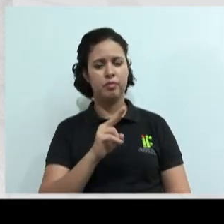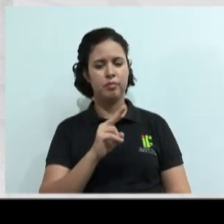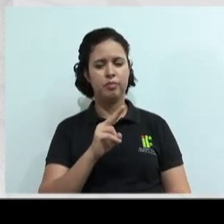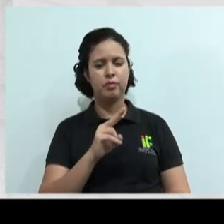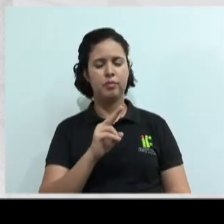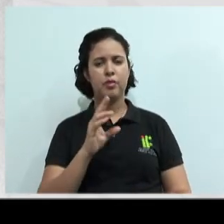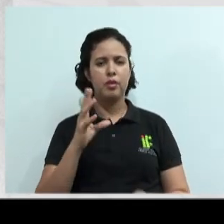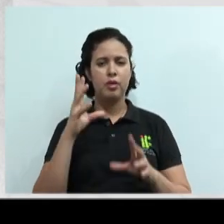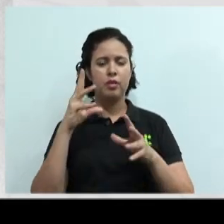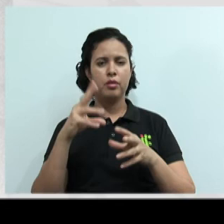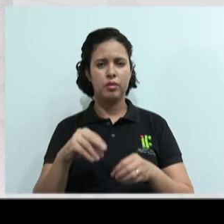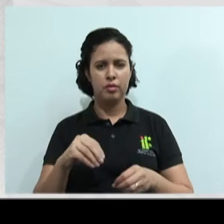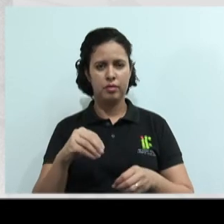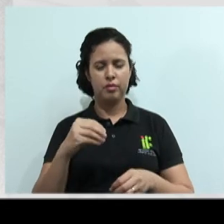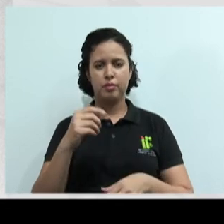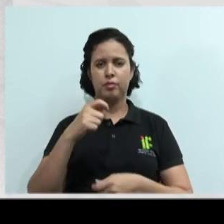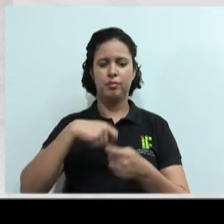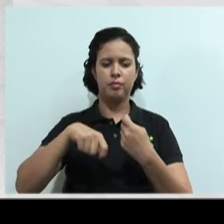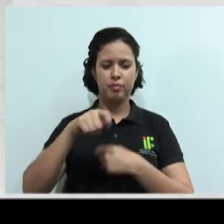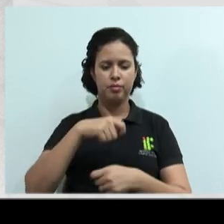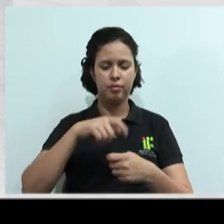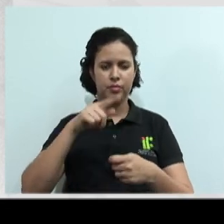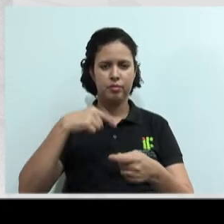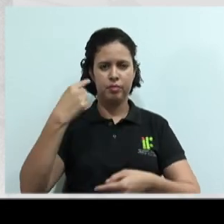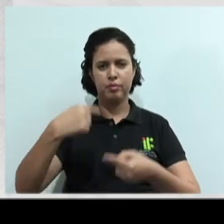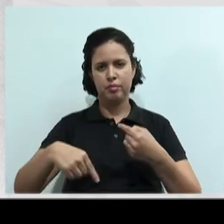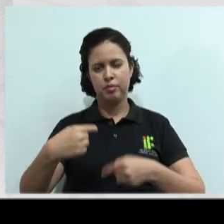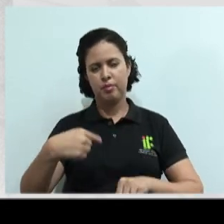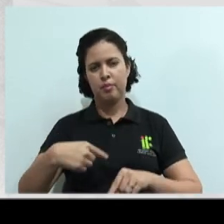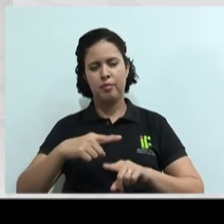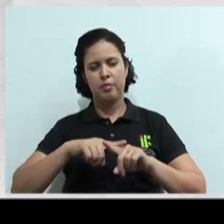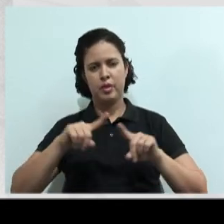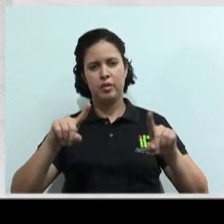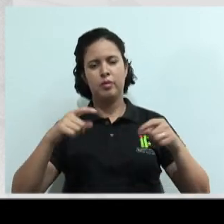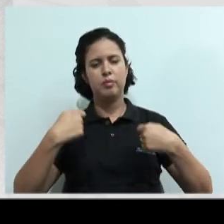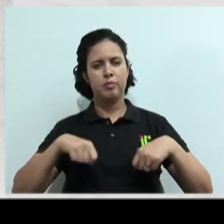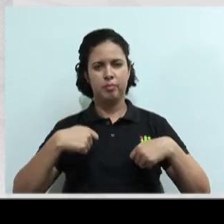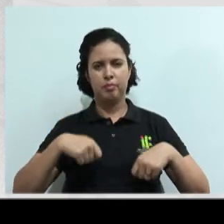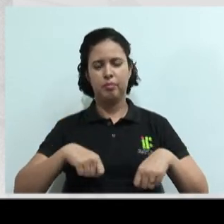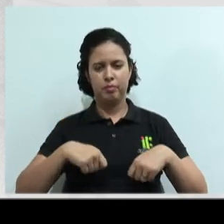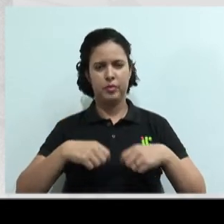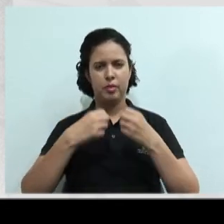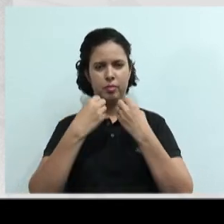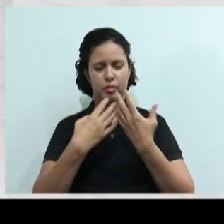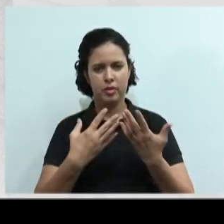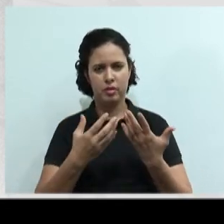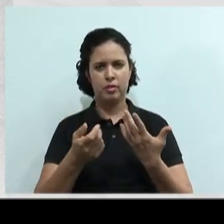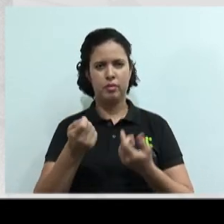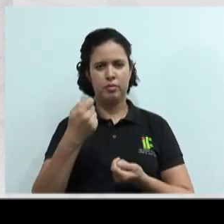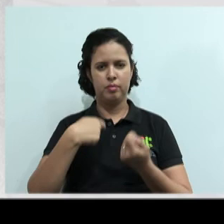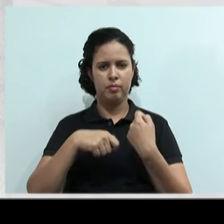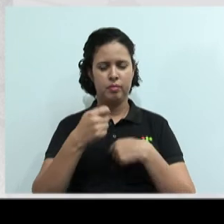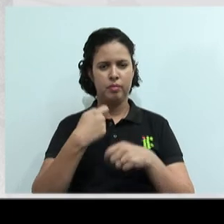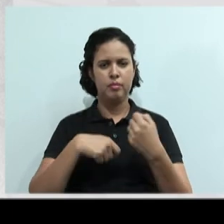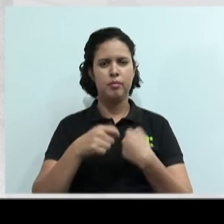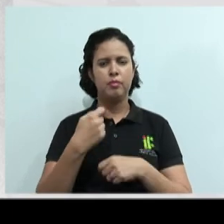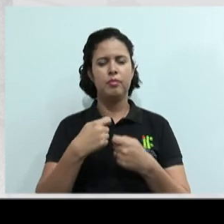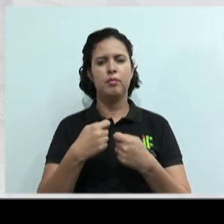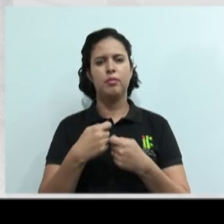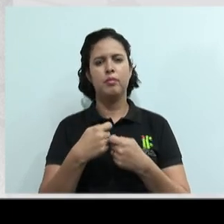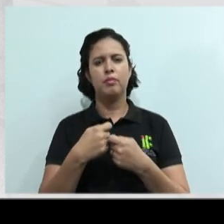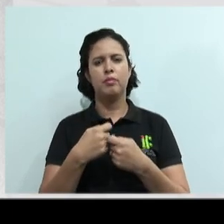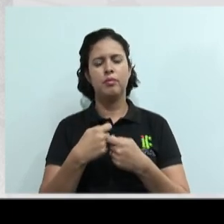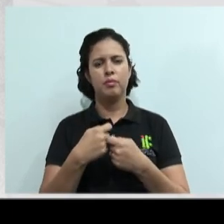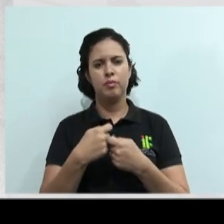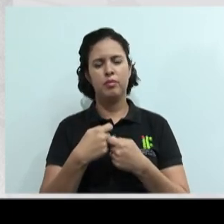Toda negociação é conflito? Sim. É um conflito, mas que deve ser bem administrado, como o Lucas informou aí, pra que não